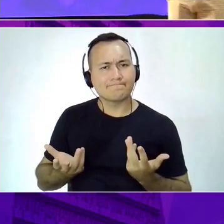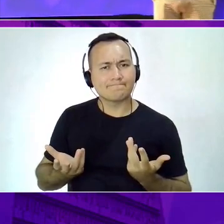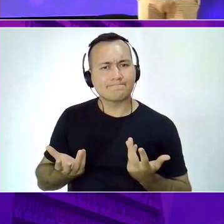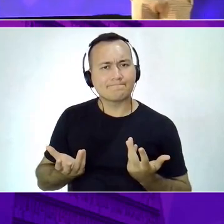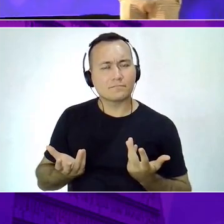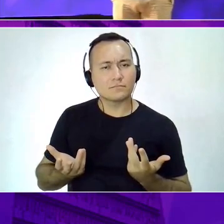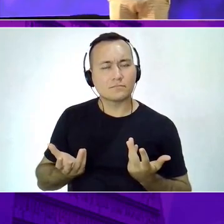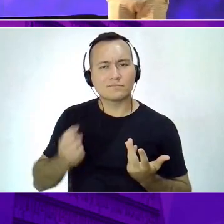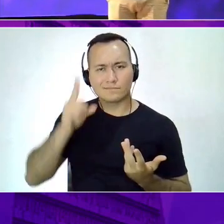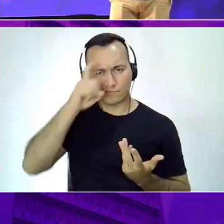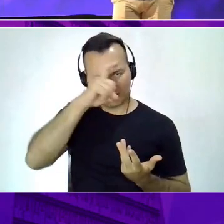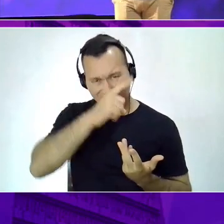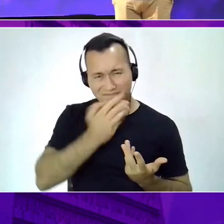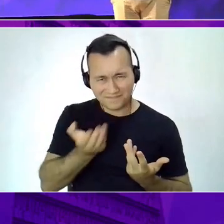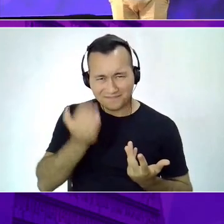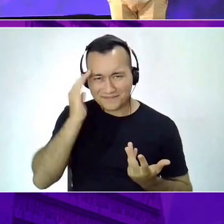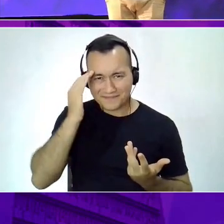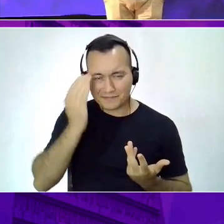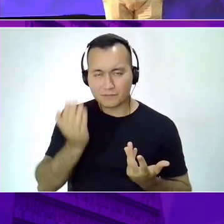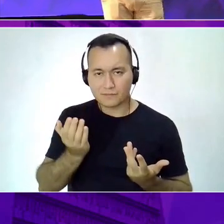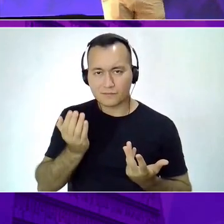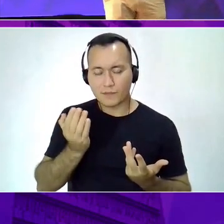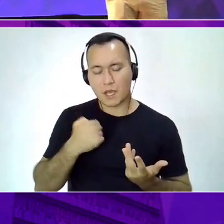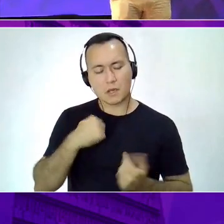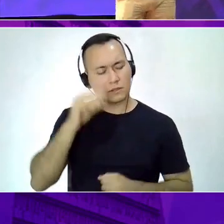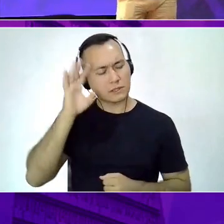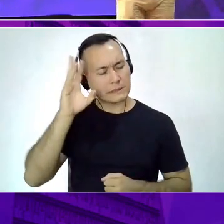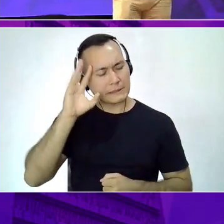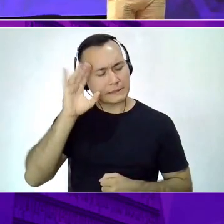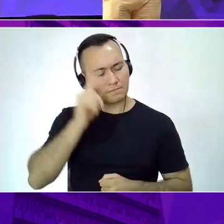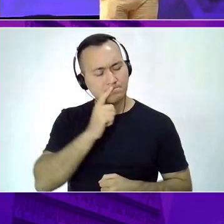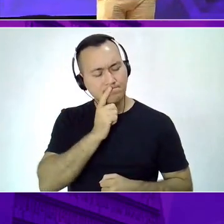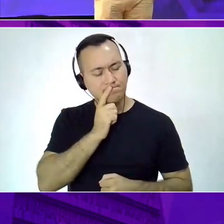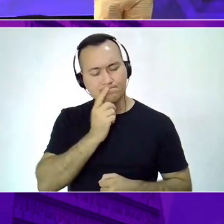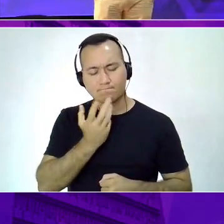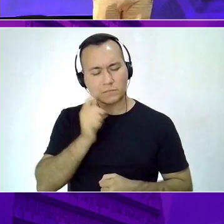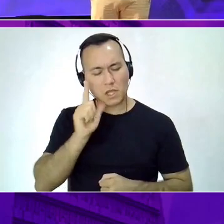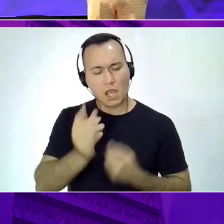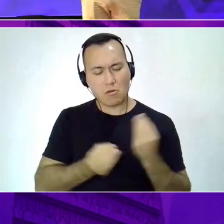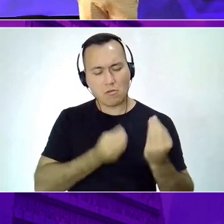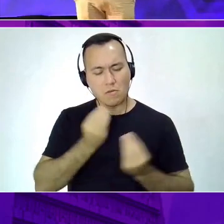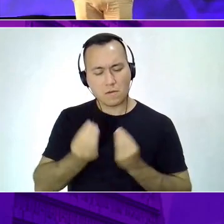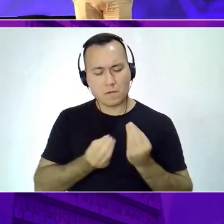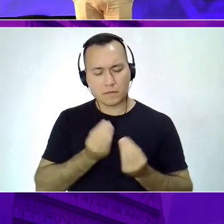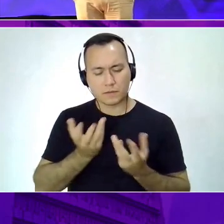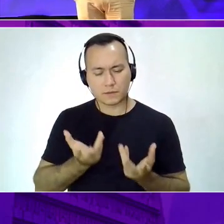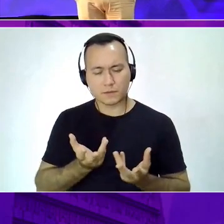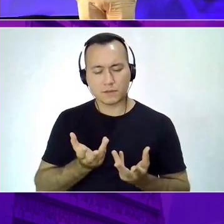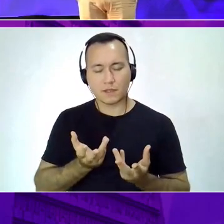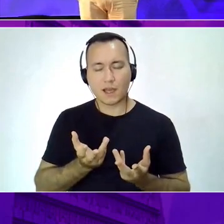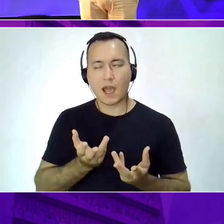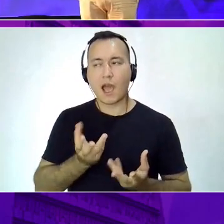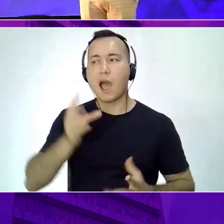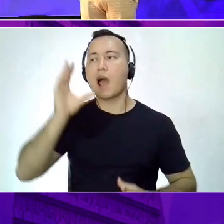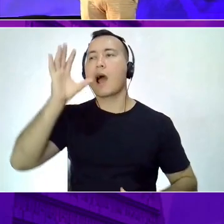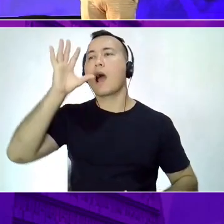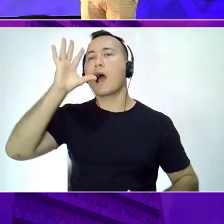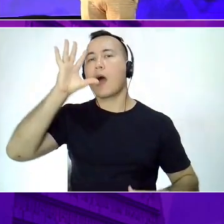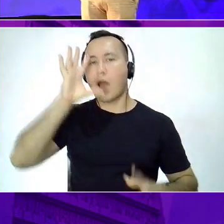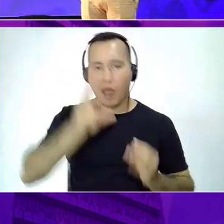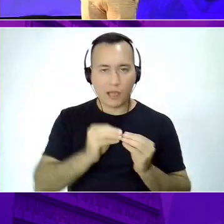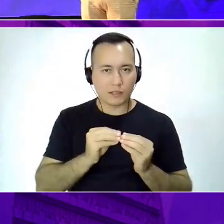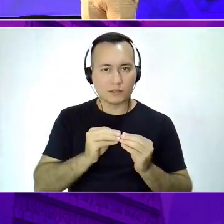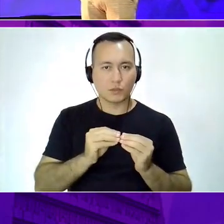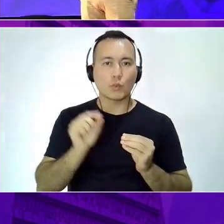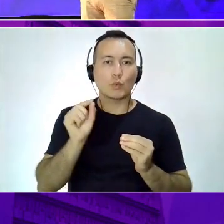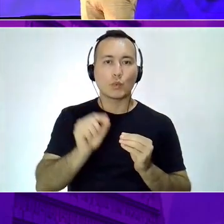difícil de ser destravada. Porque eu não entendia que ganhar respeito é sobre, primeiro, você